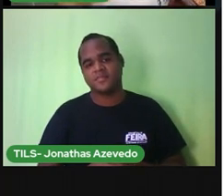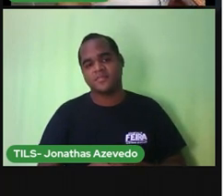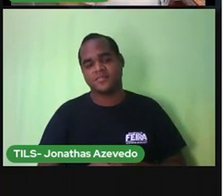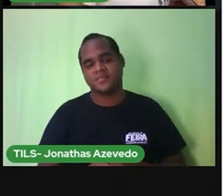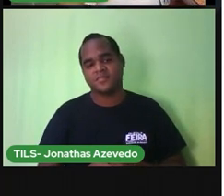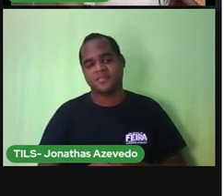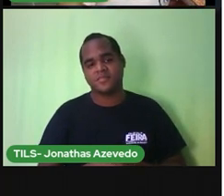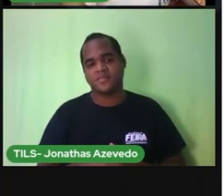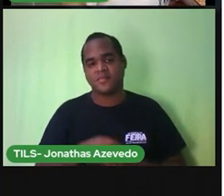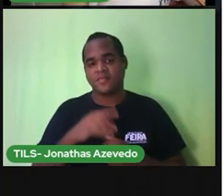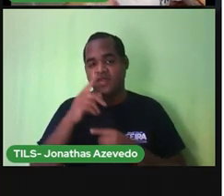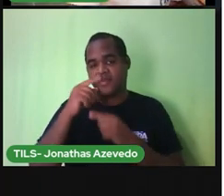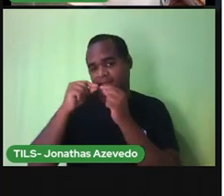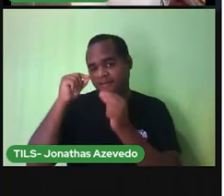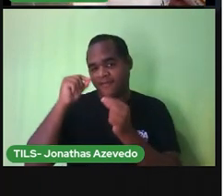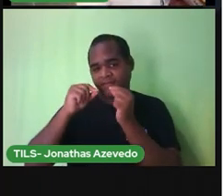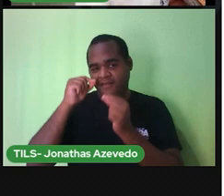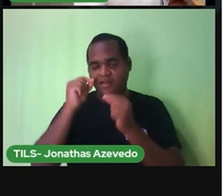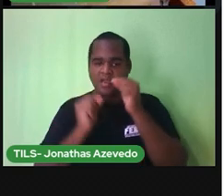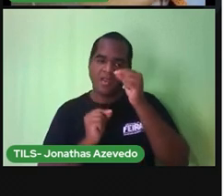Fio dental.